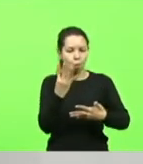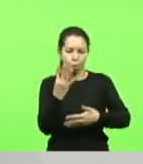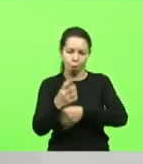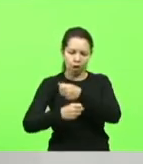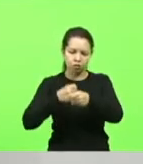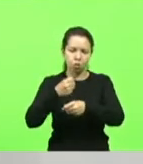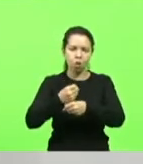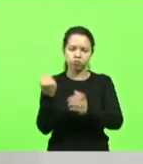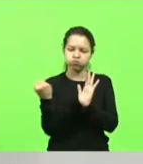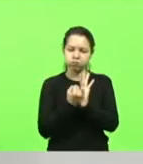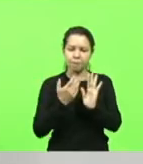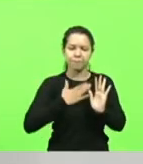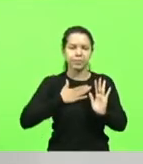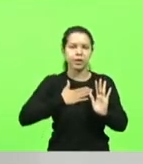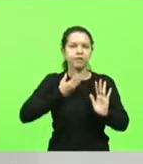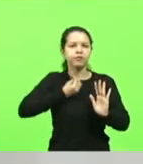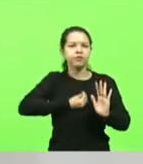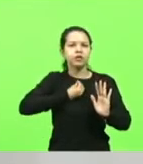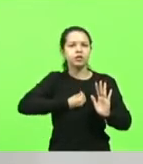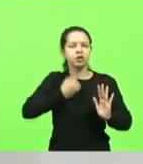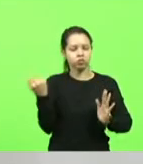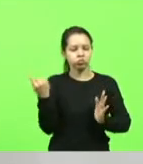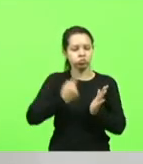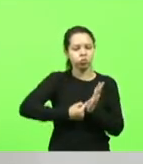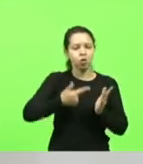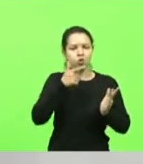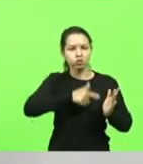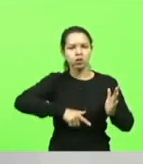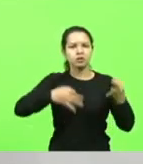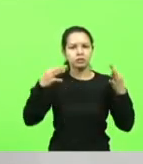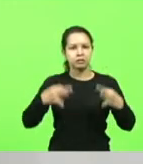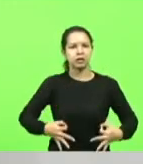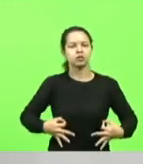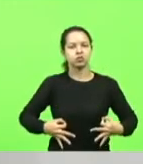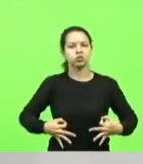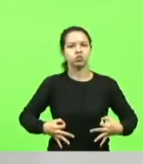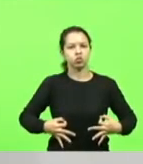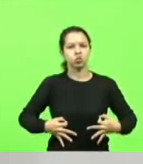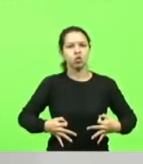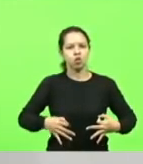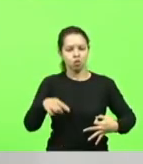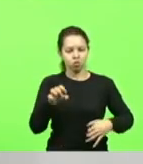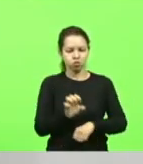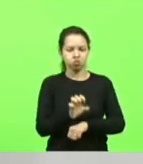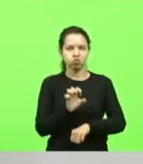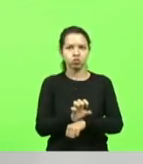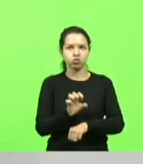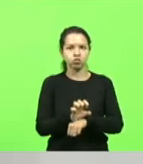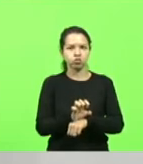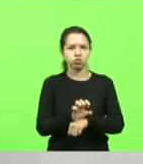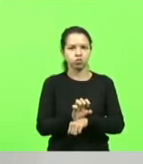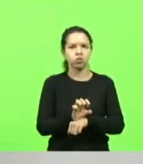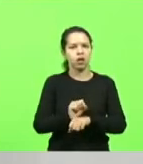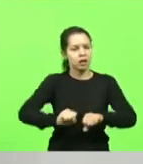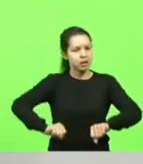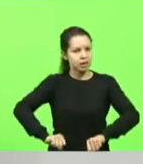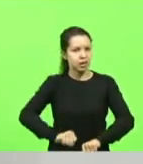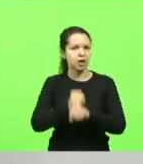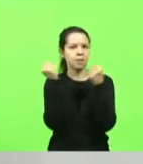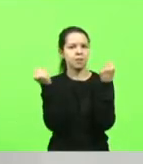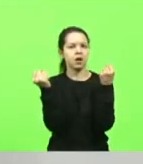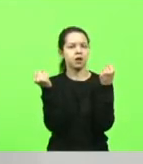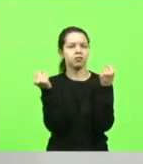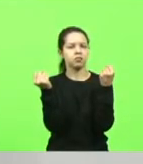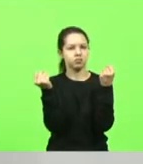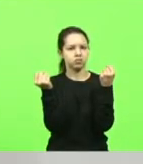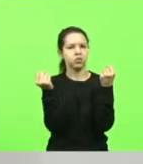marco na minha vida de cumprir essa missão. É quebrar o establishment, quebrar e